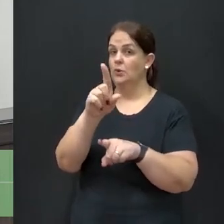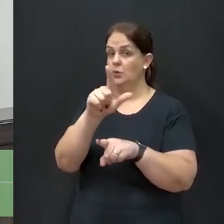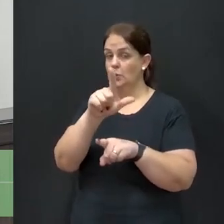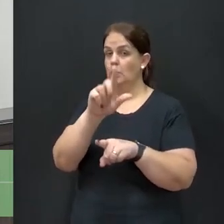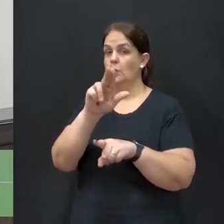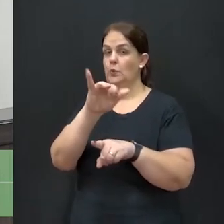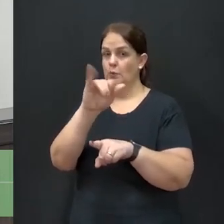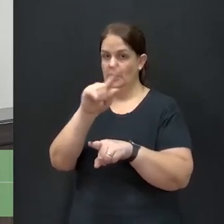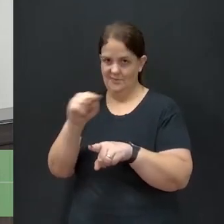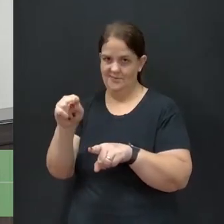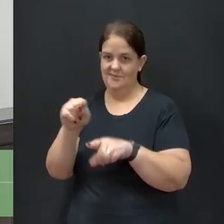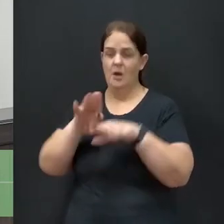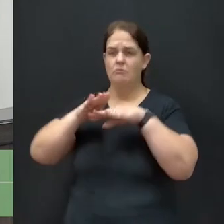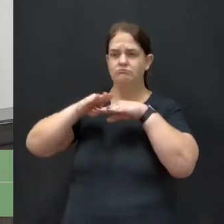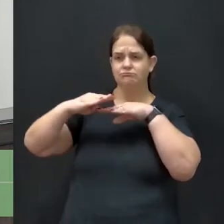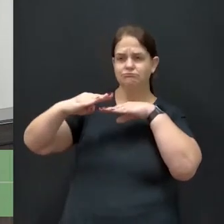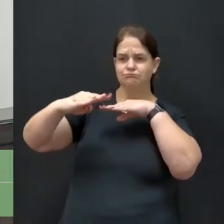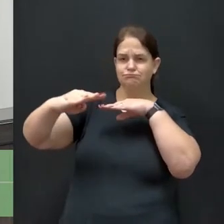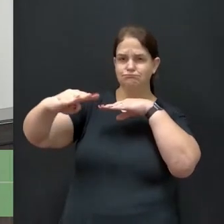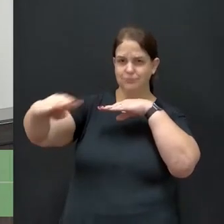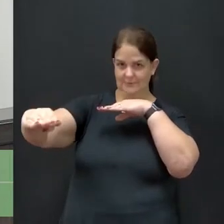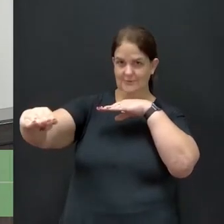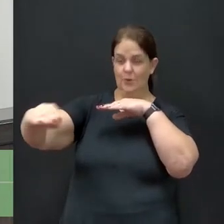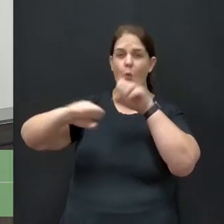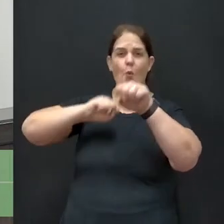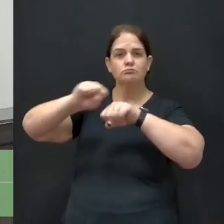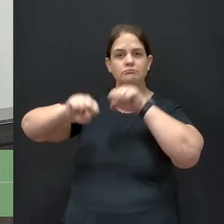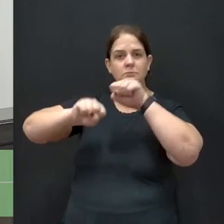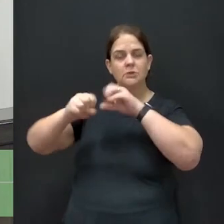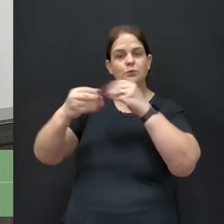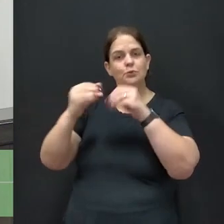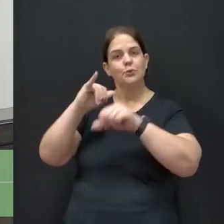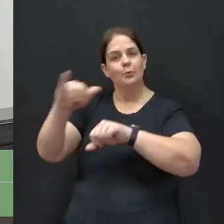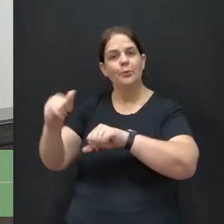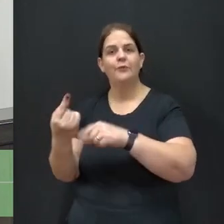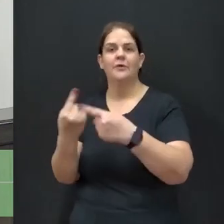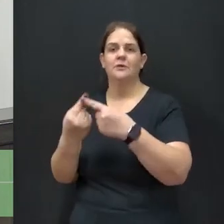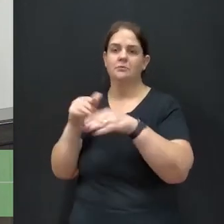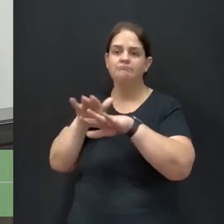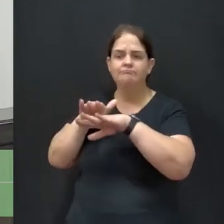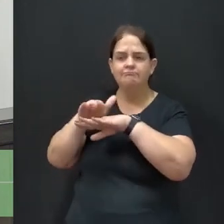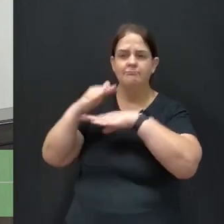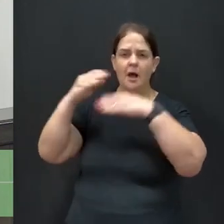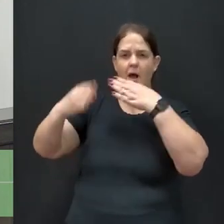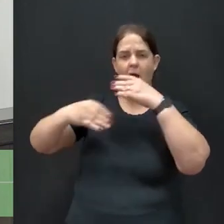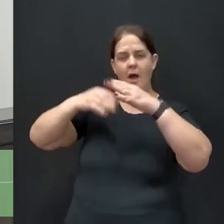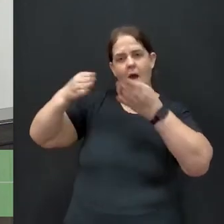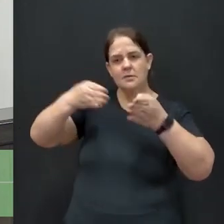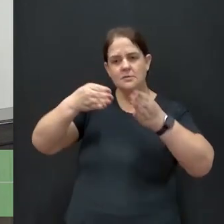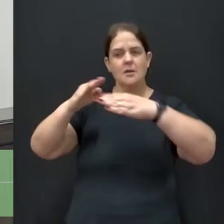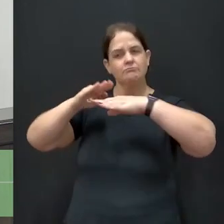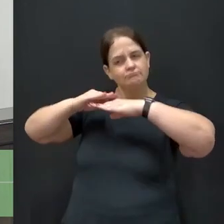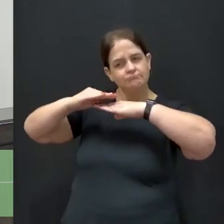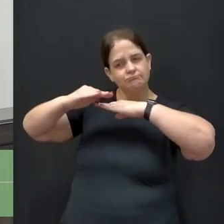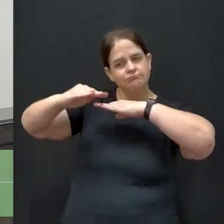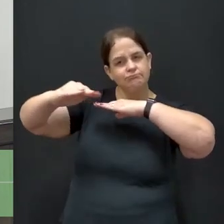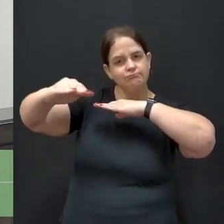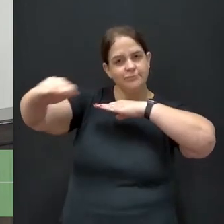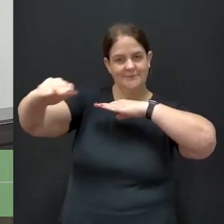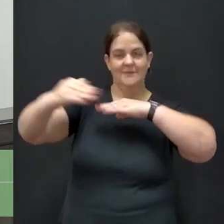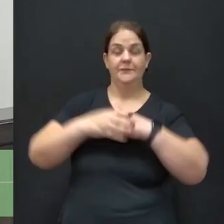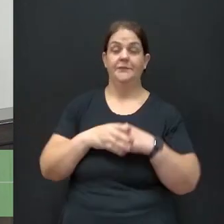volume muito alto de trânsito de ciclistas, por ser uma estrada, vamos dizer assim, que inclusive eu acho que eu